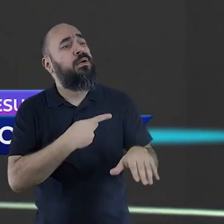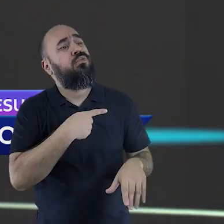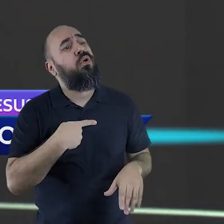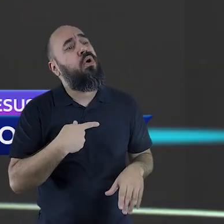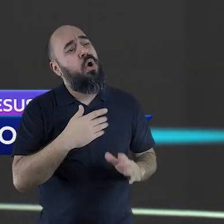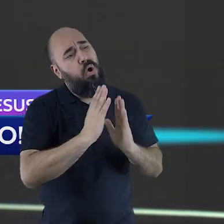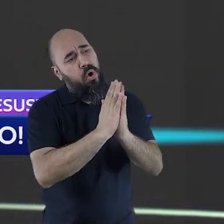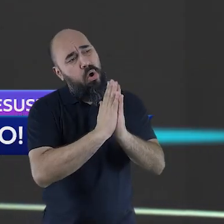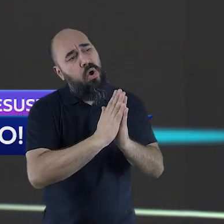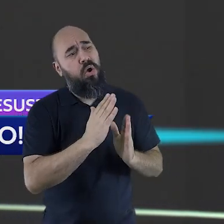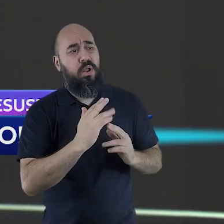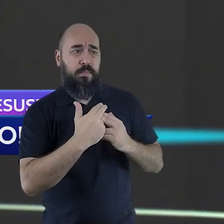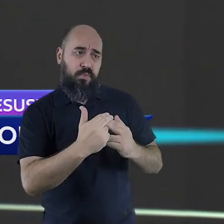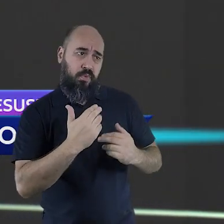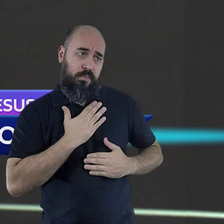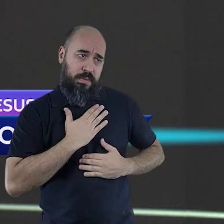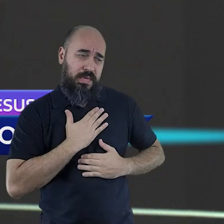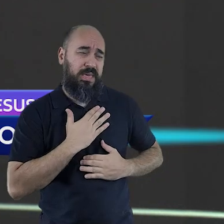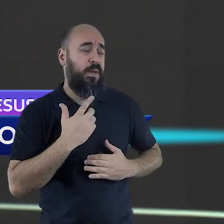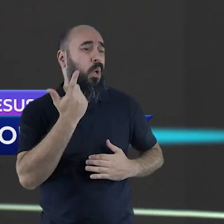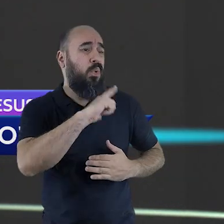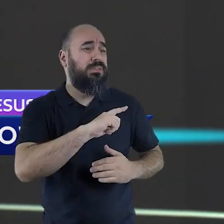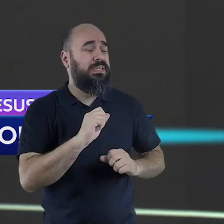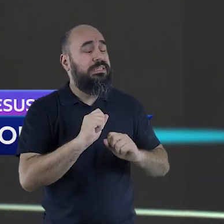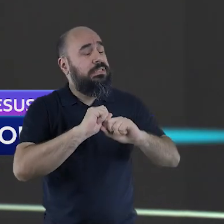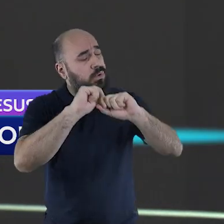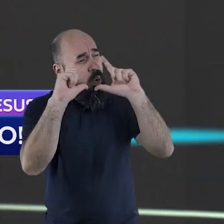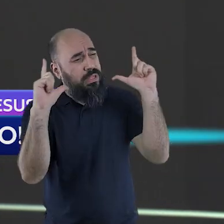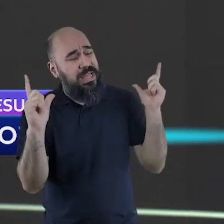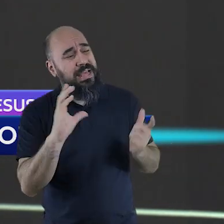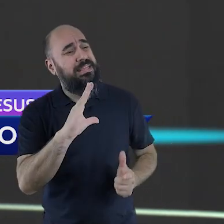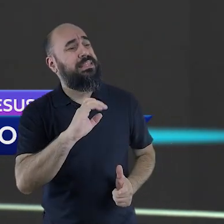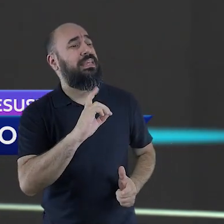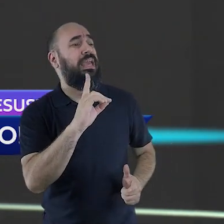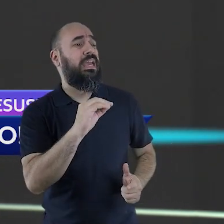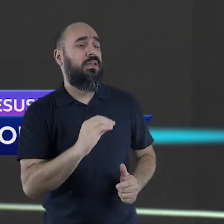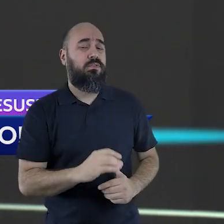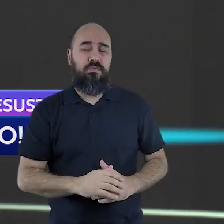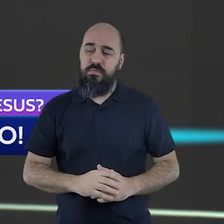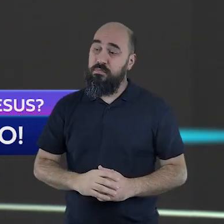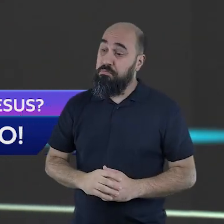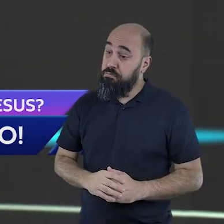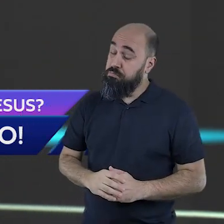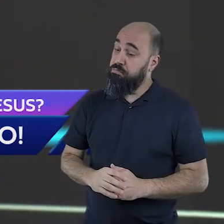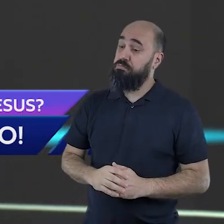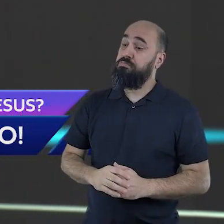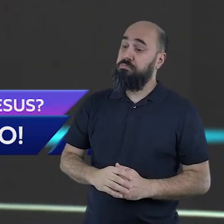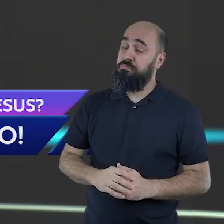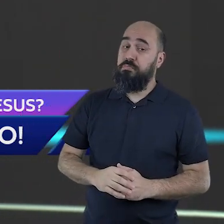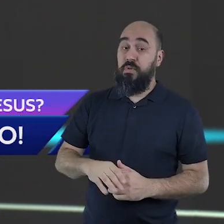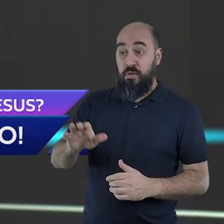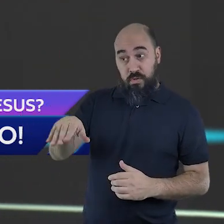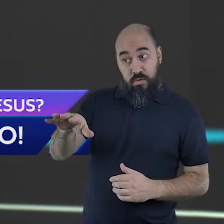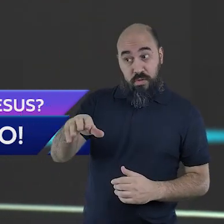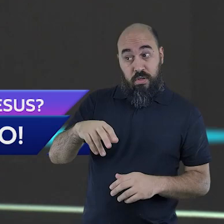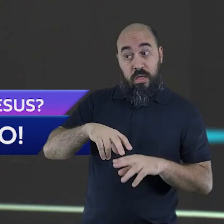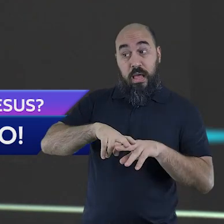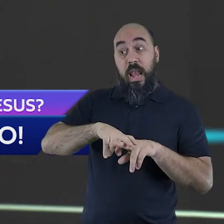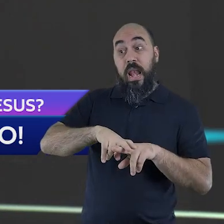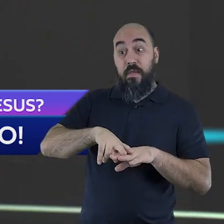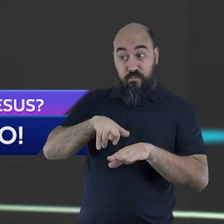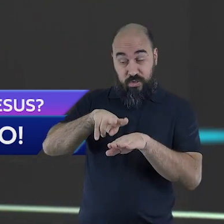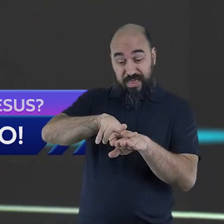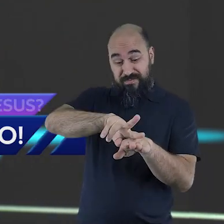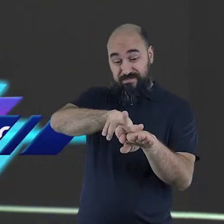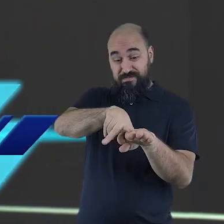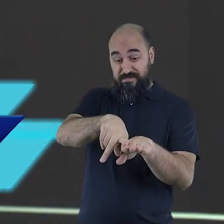levantar mais cedo. E sabe qual foi a resposta dele? Levante uma perna e eu pedirei